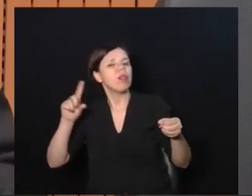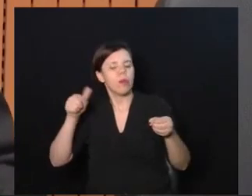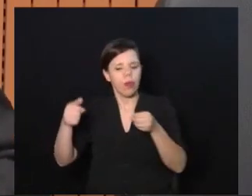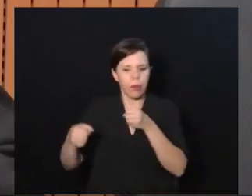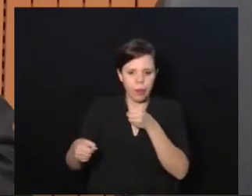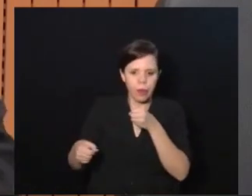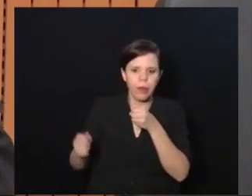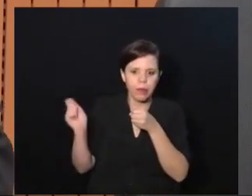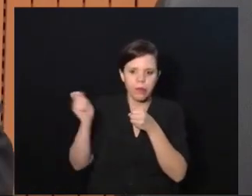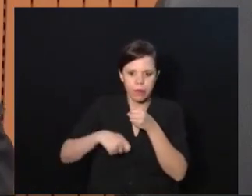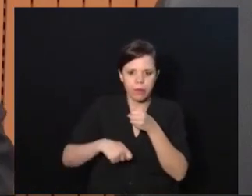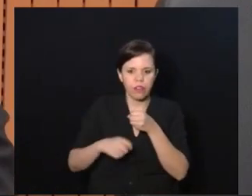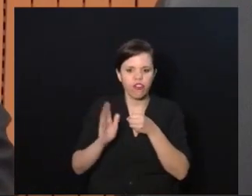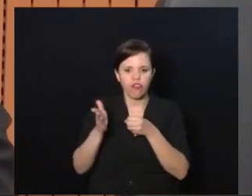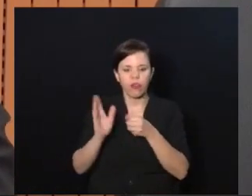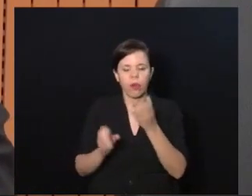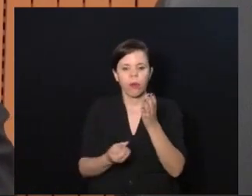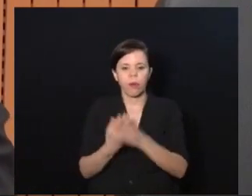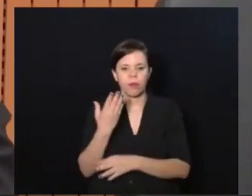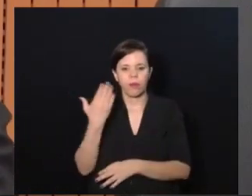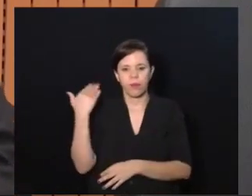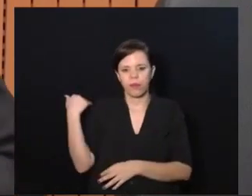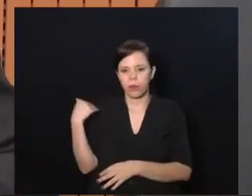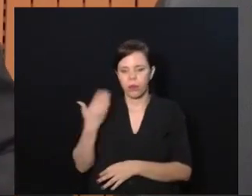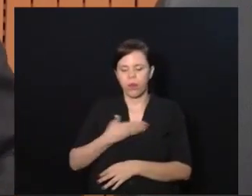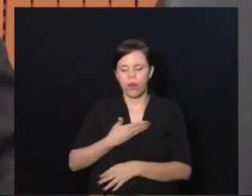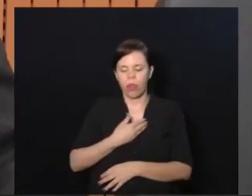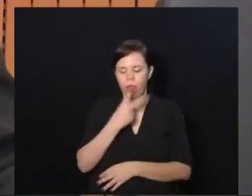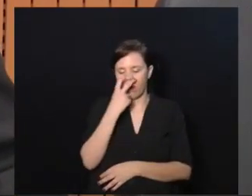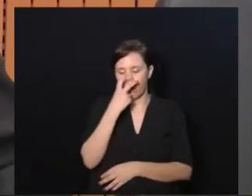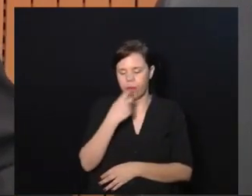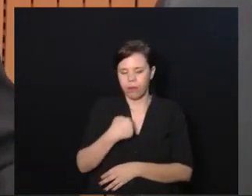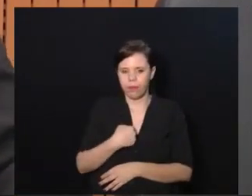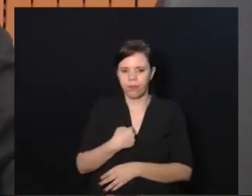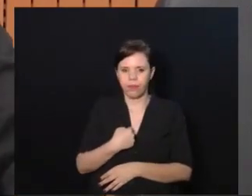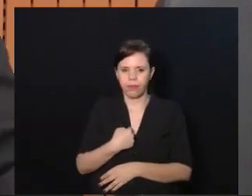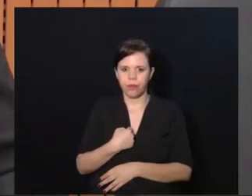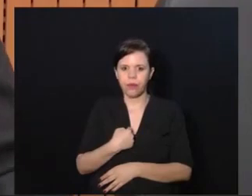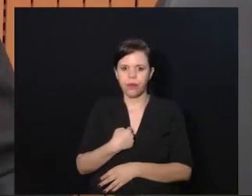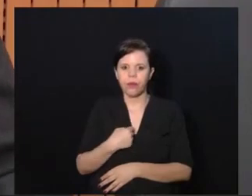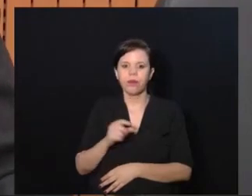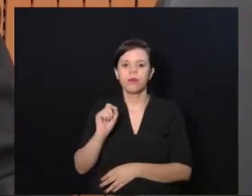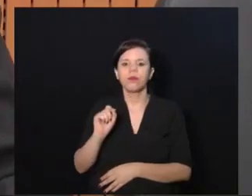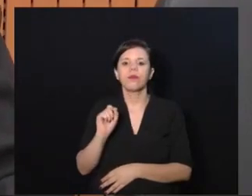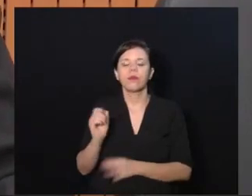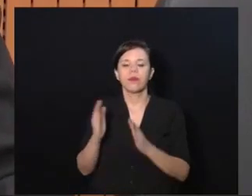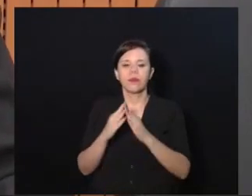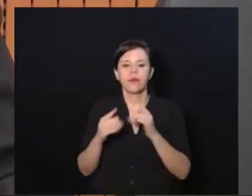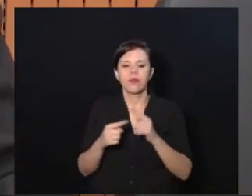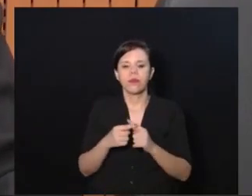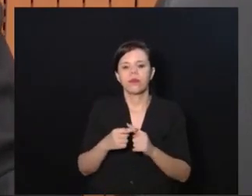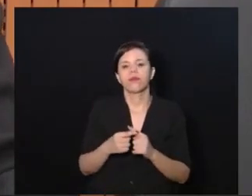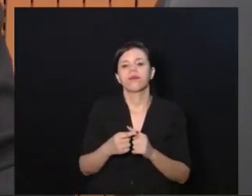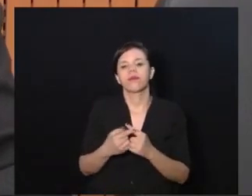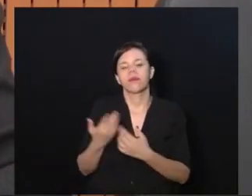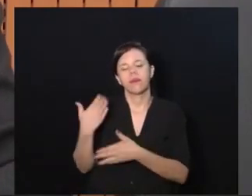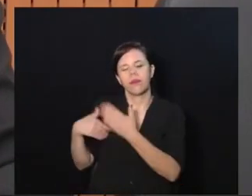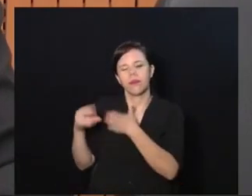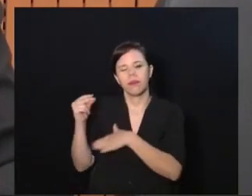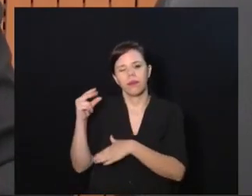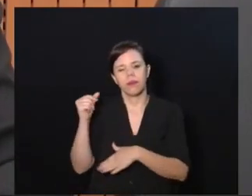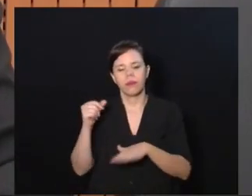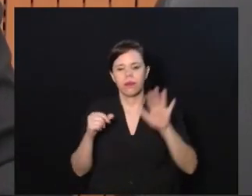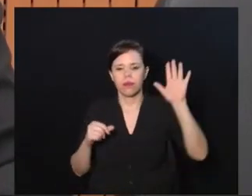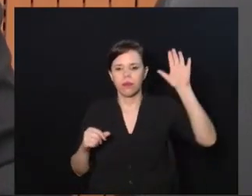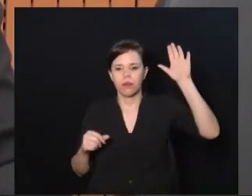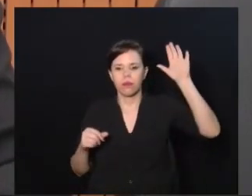Já aconteceu até um caso com um colega meu, cego, que ele estava na igreja e mandaram estender